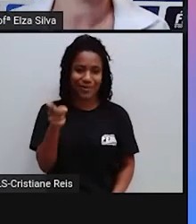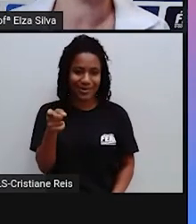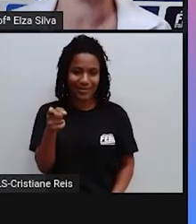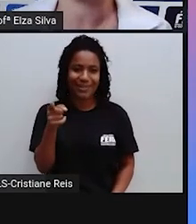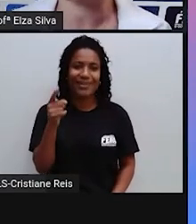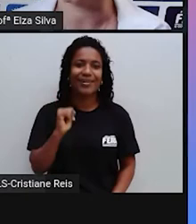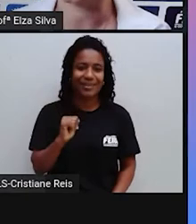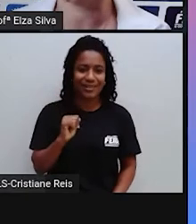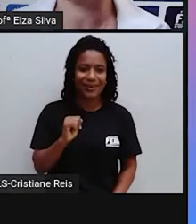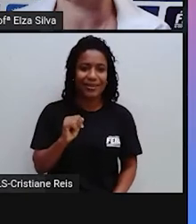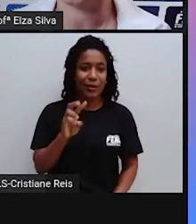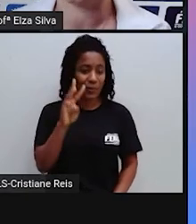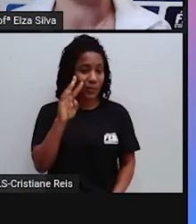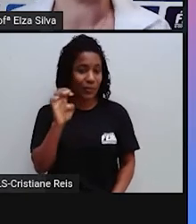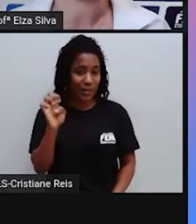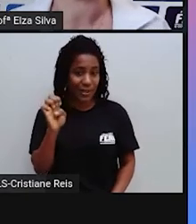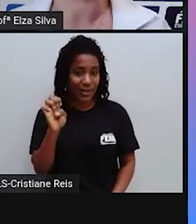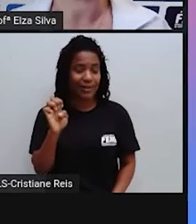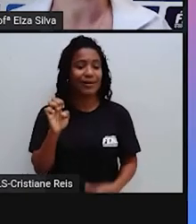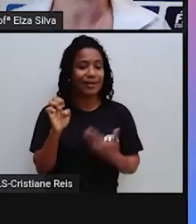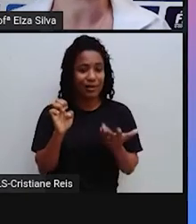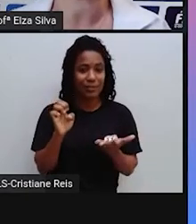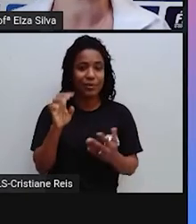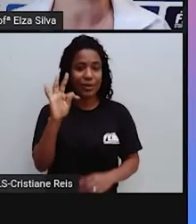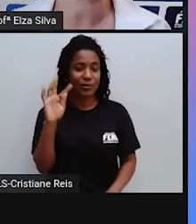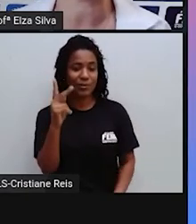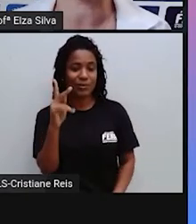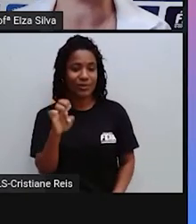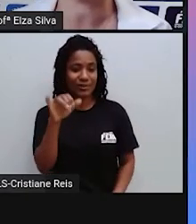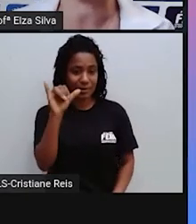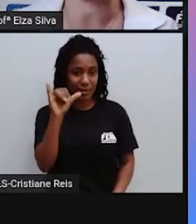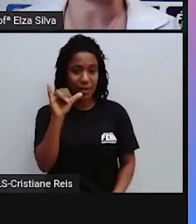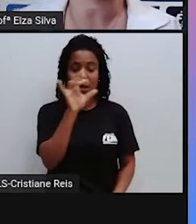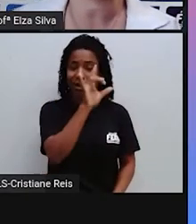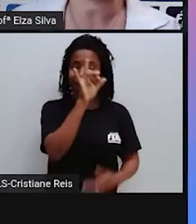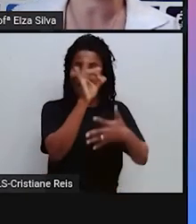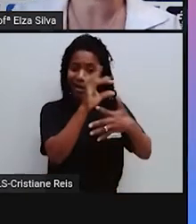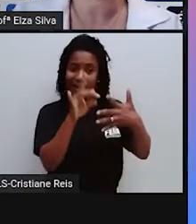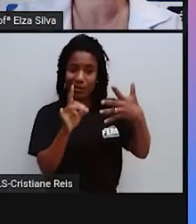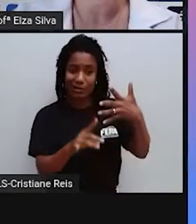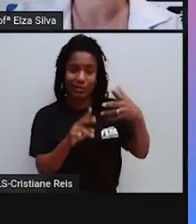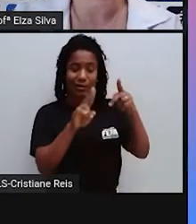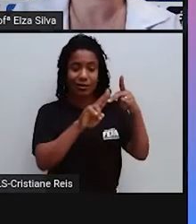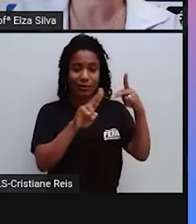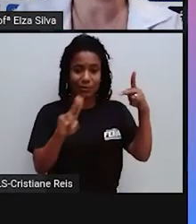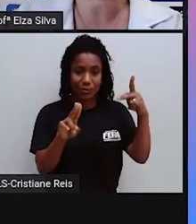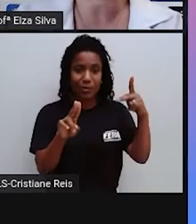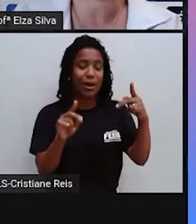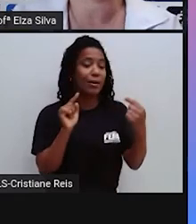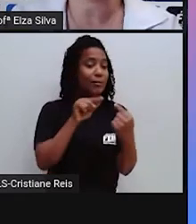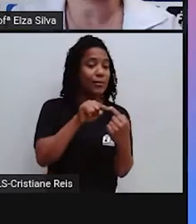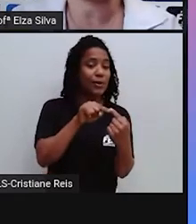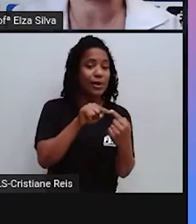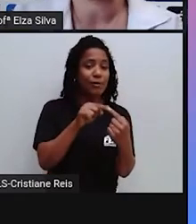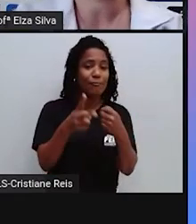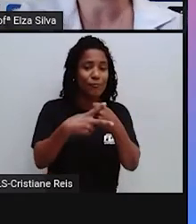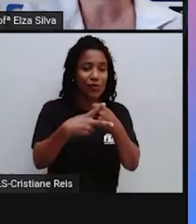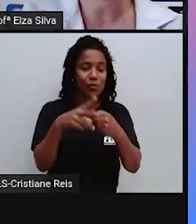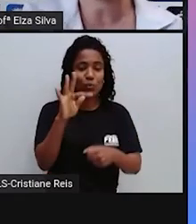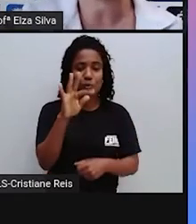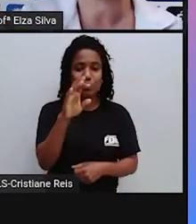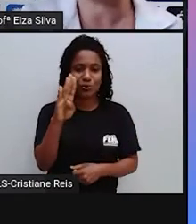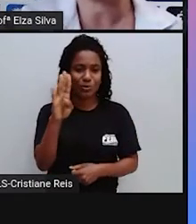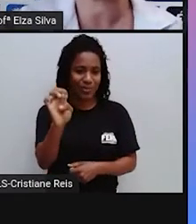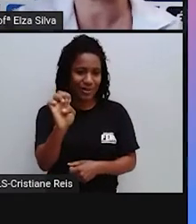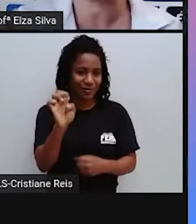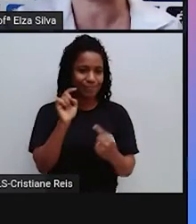Eles Ou eles Então é importante Que a gente saiba Qual é a forma Do verbo De ouvir No passado Que eu vou usar Para